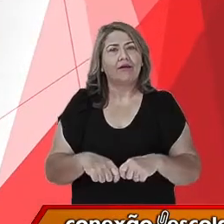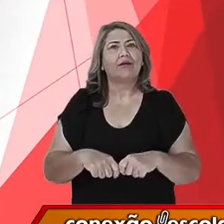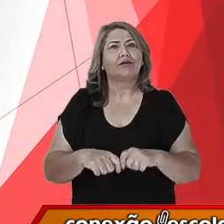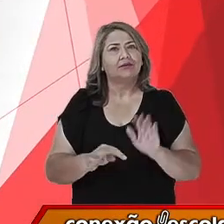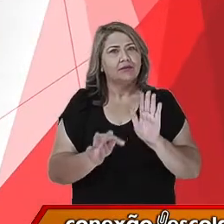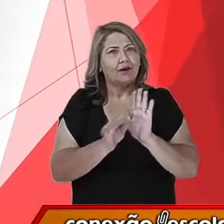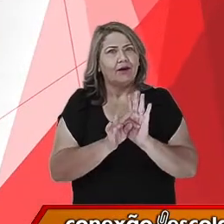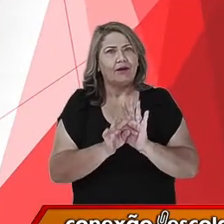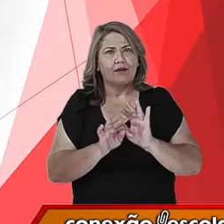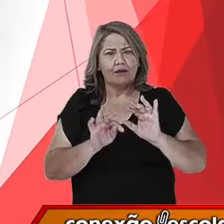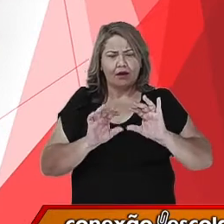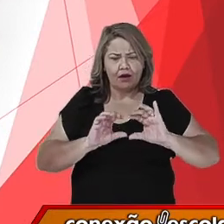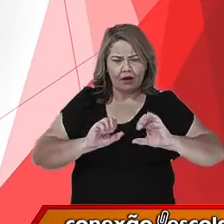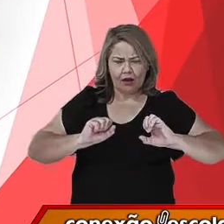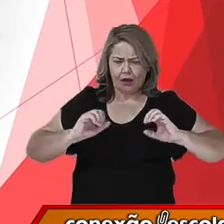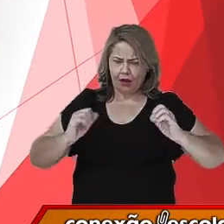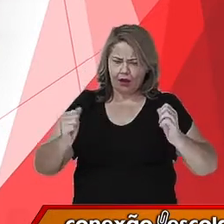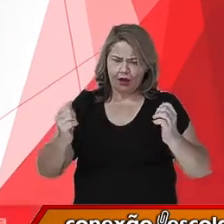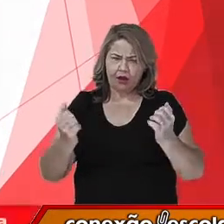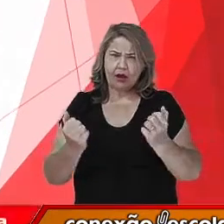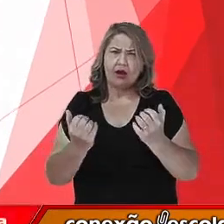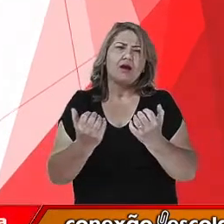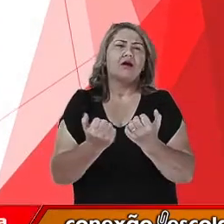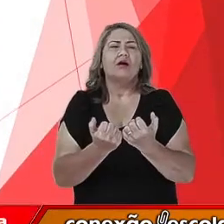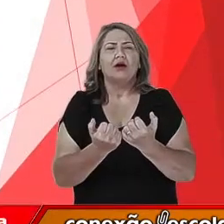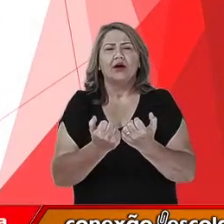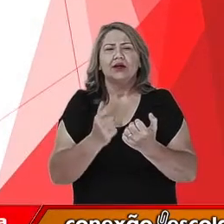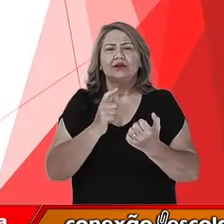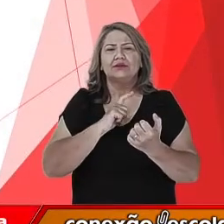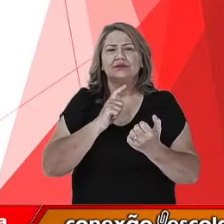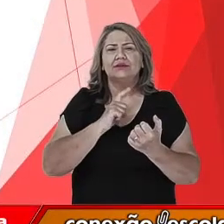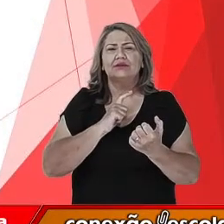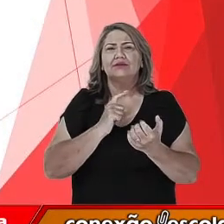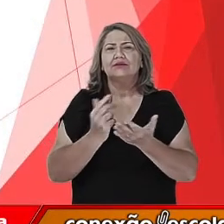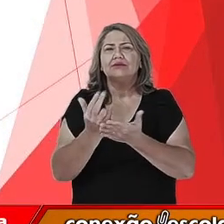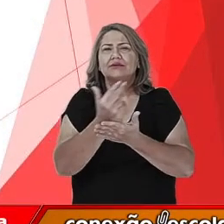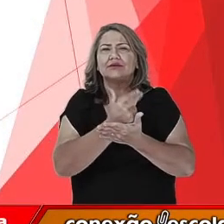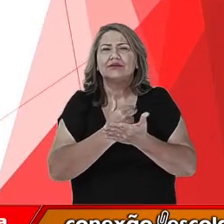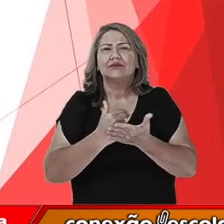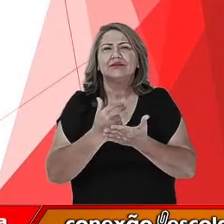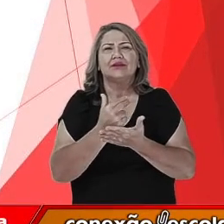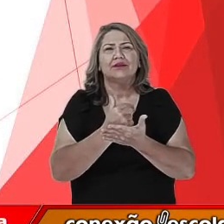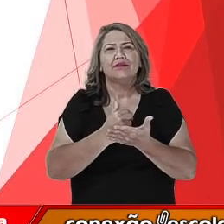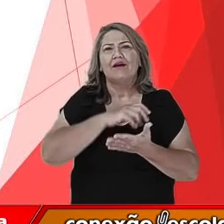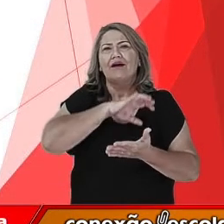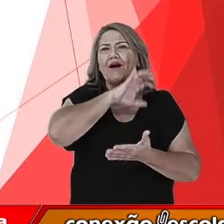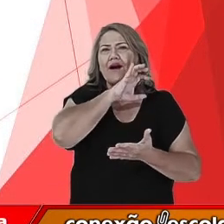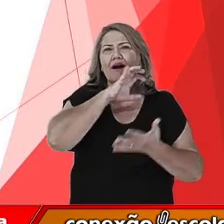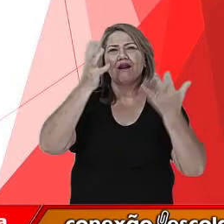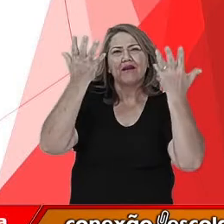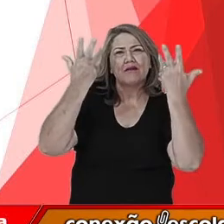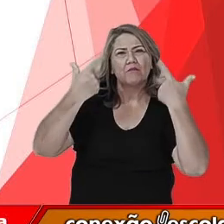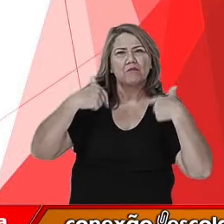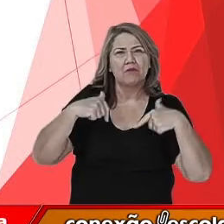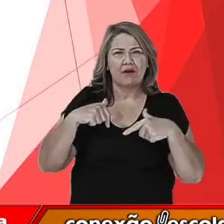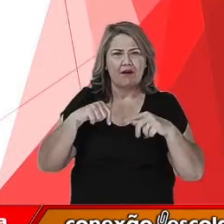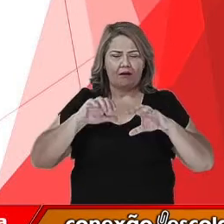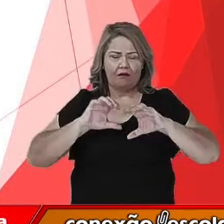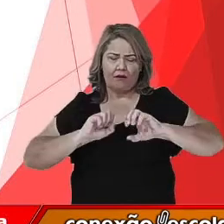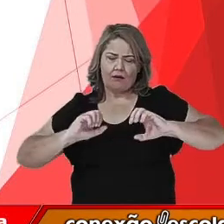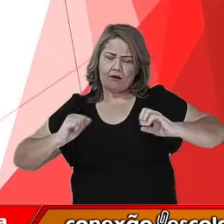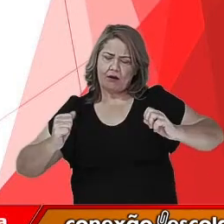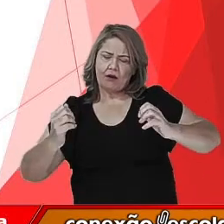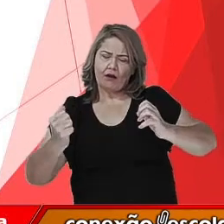povos. Ela apresenta as figuras zoomórficas em cima, ok? Que são animais que são retratados aí.